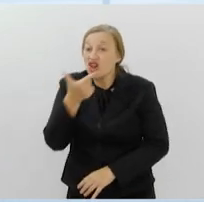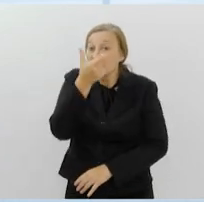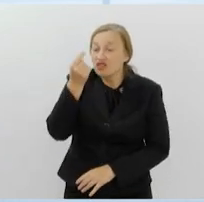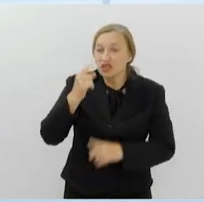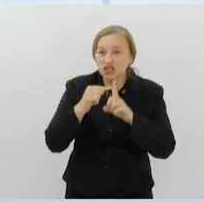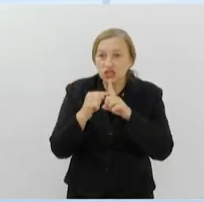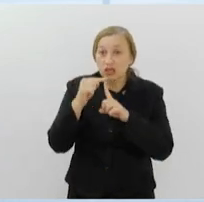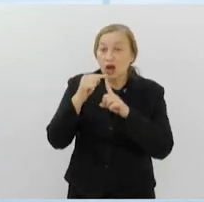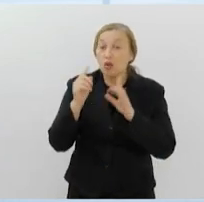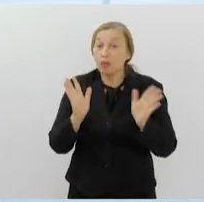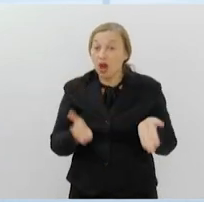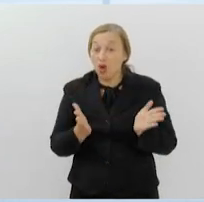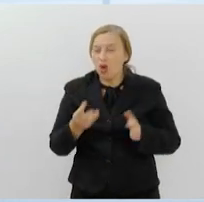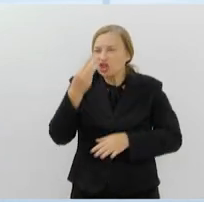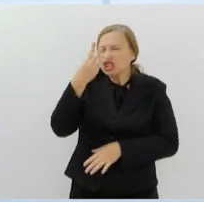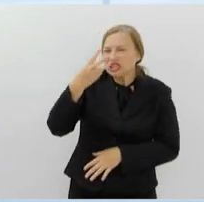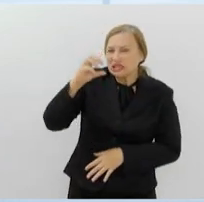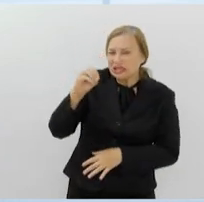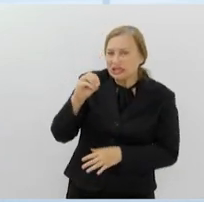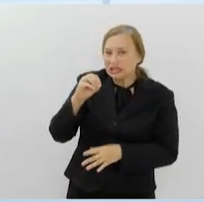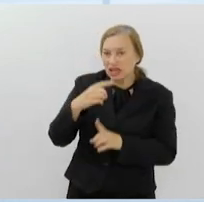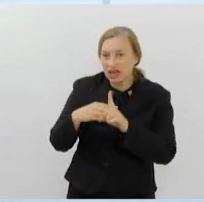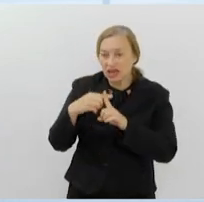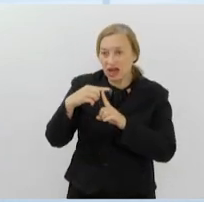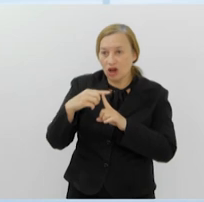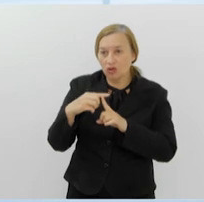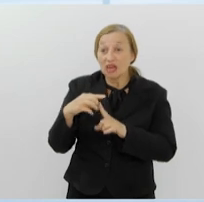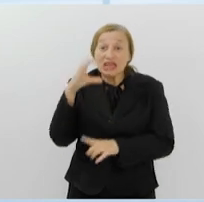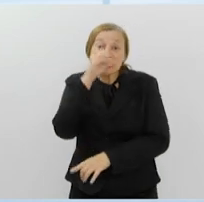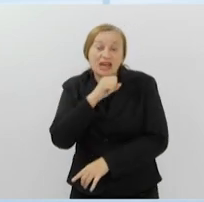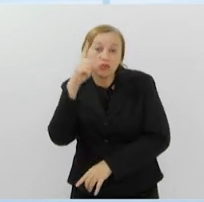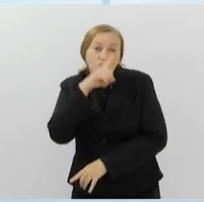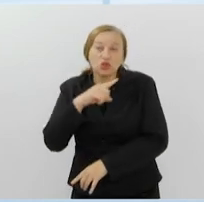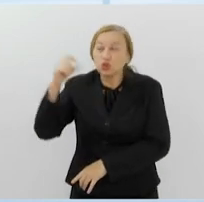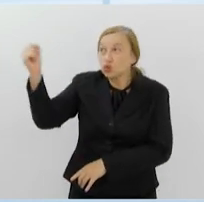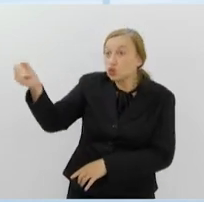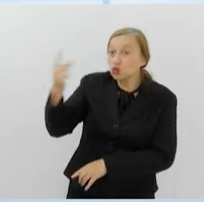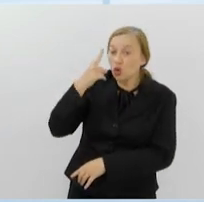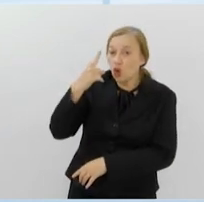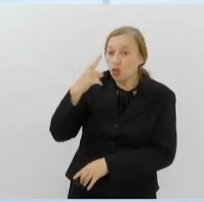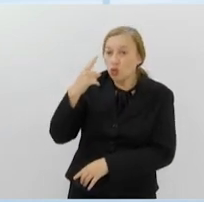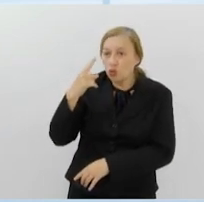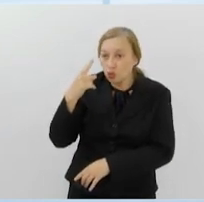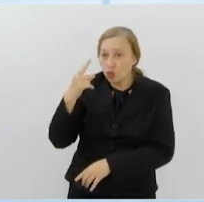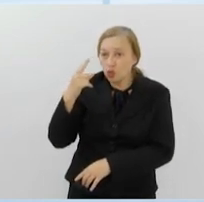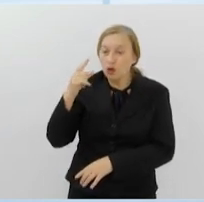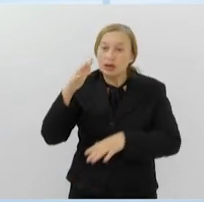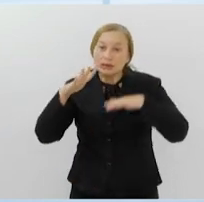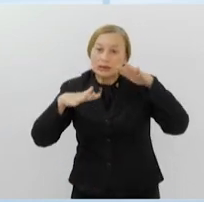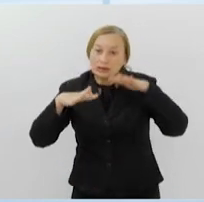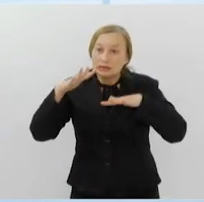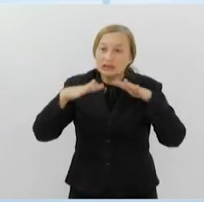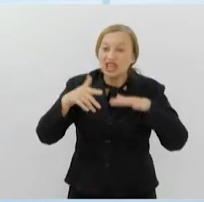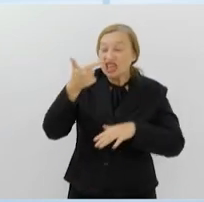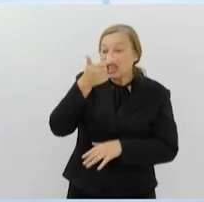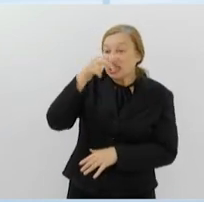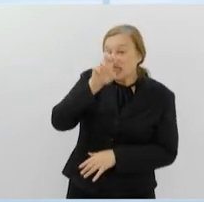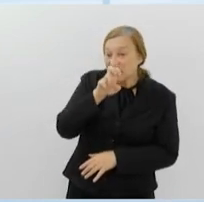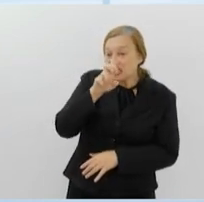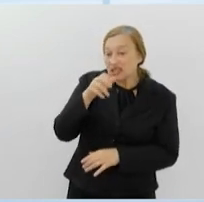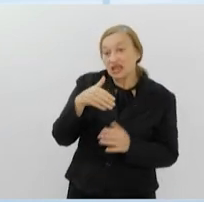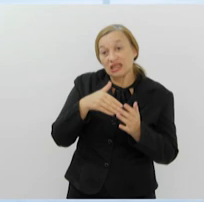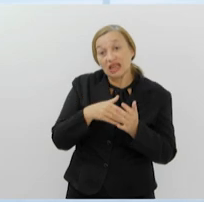prevista para hoje é de 30 graus. Para o fim de semana, a previsão é de sol, e temperatura oscilando entre 15 e